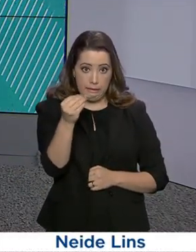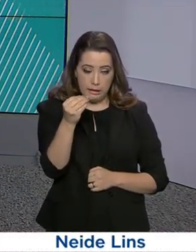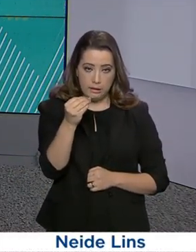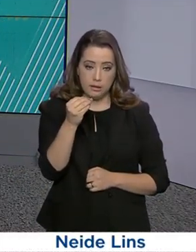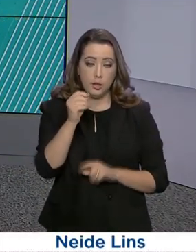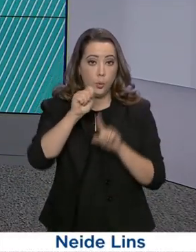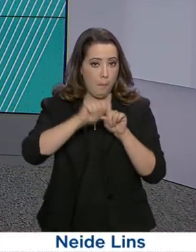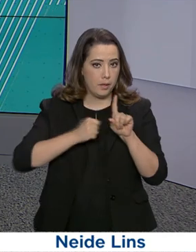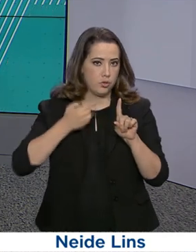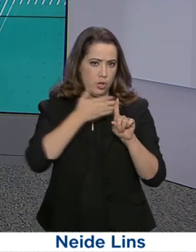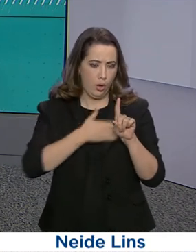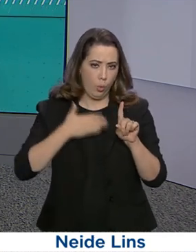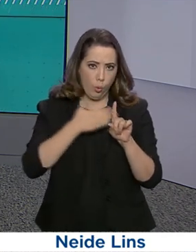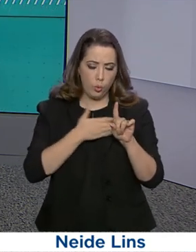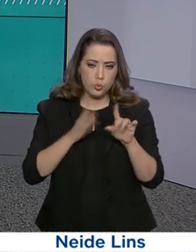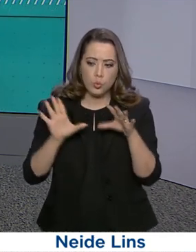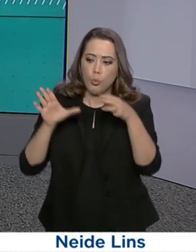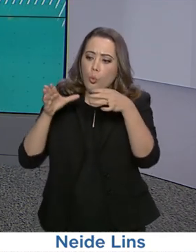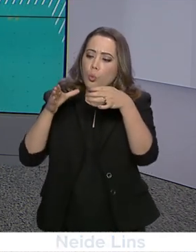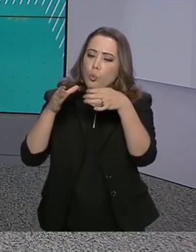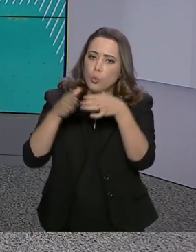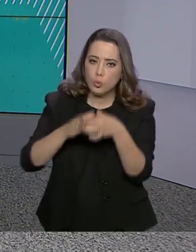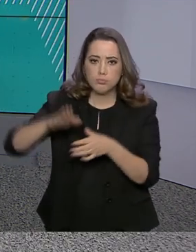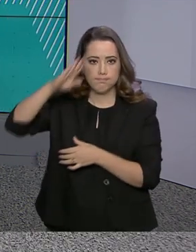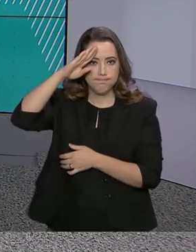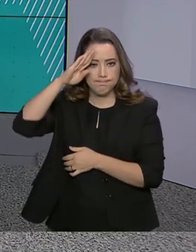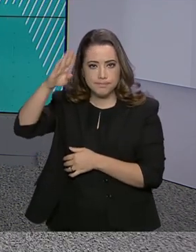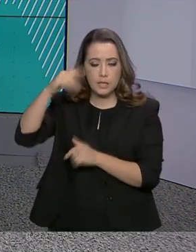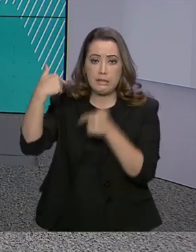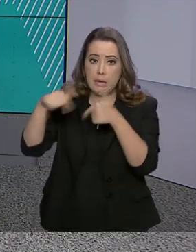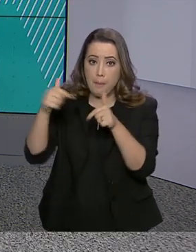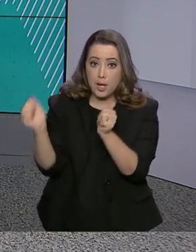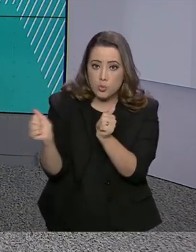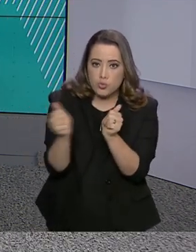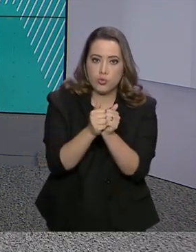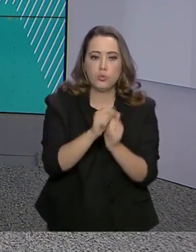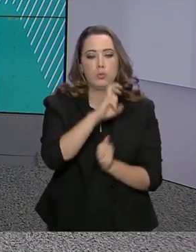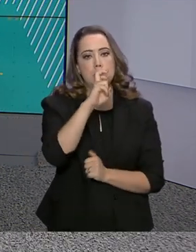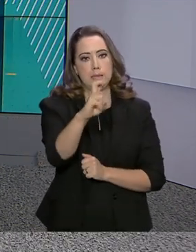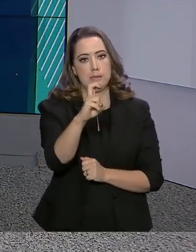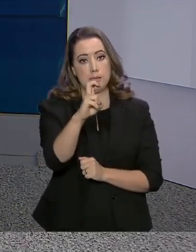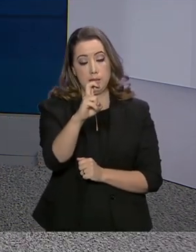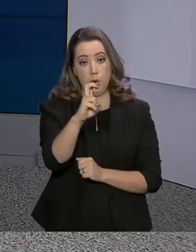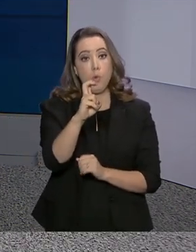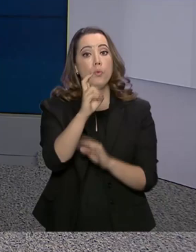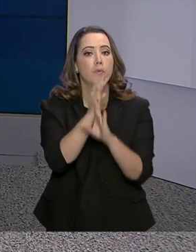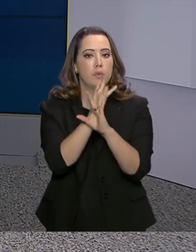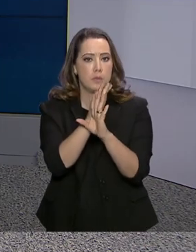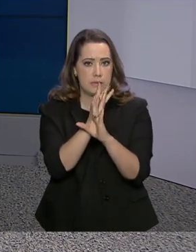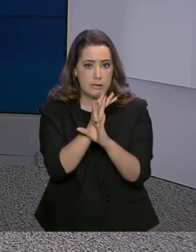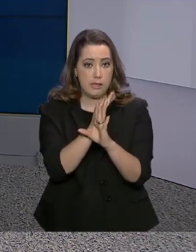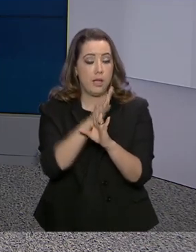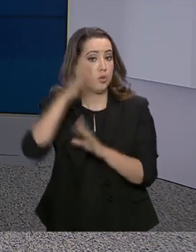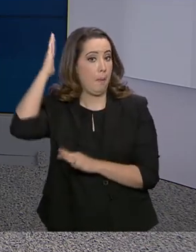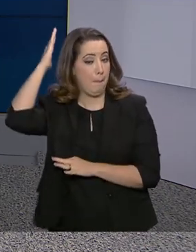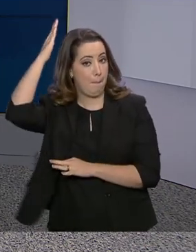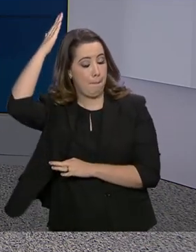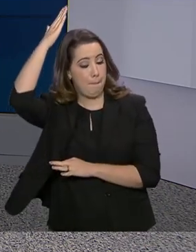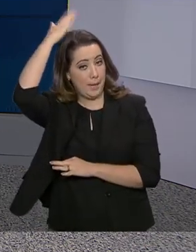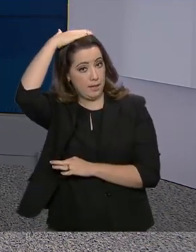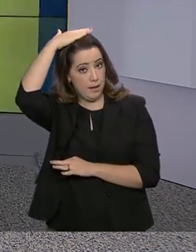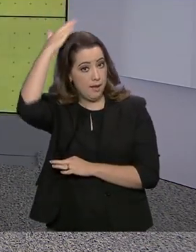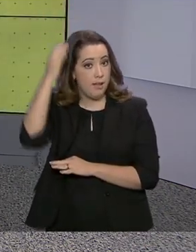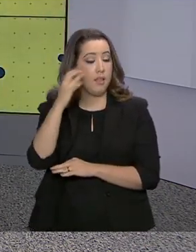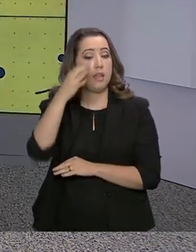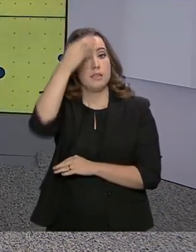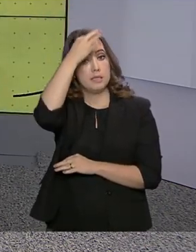de segurança federal, estaduais e municipais trabalham em conjunto em cinco cidades. Ananindeua, no Pará, Cariacica, no